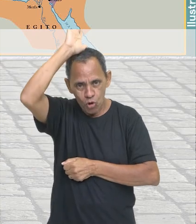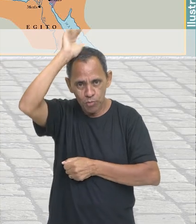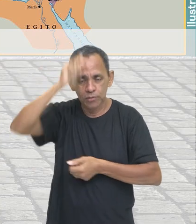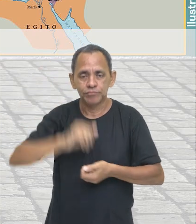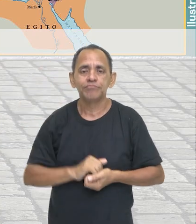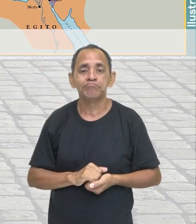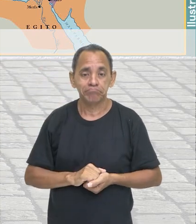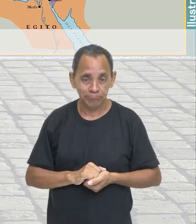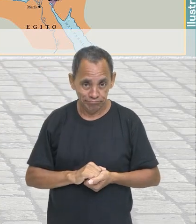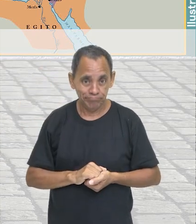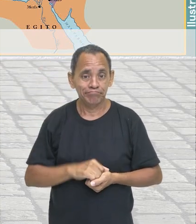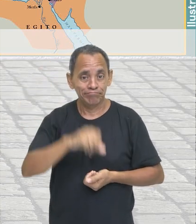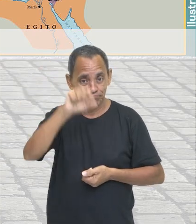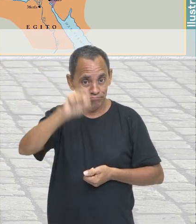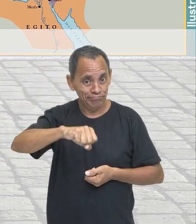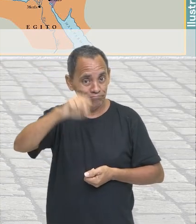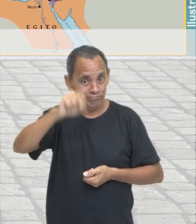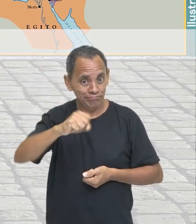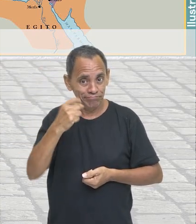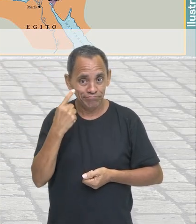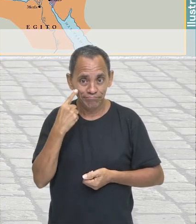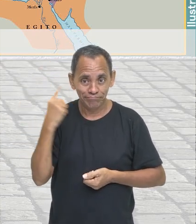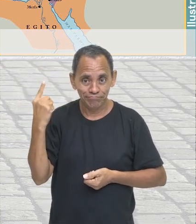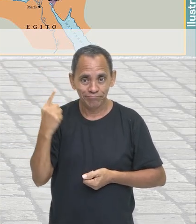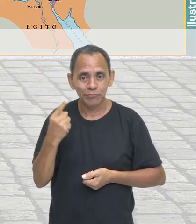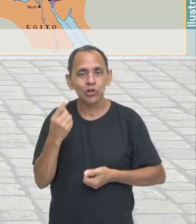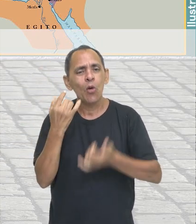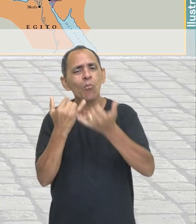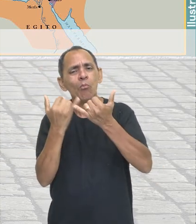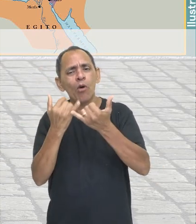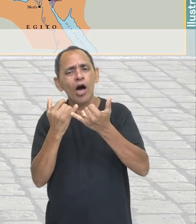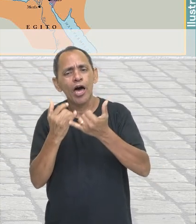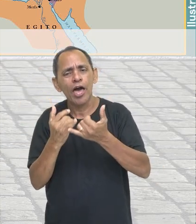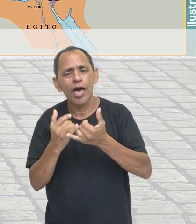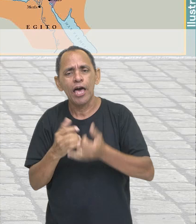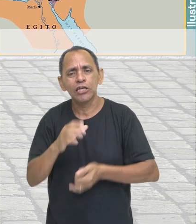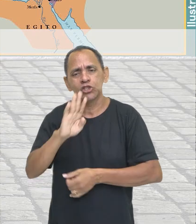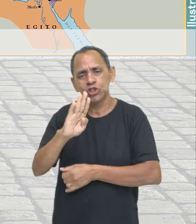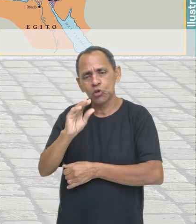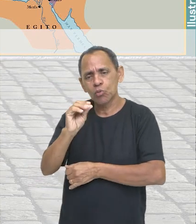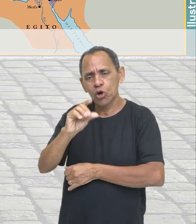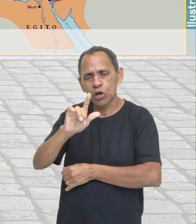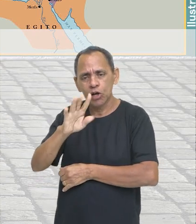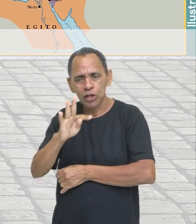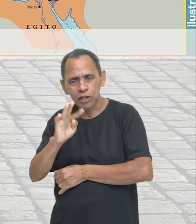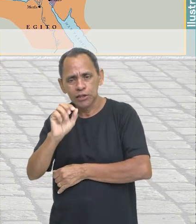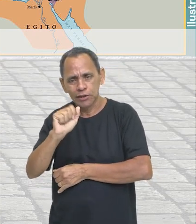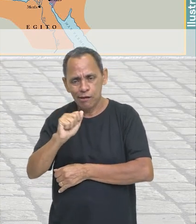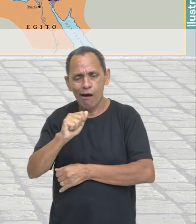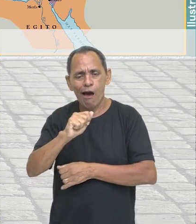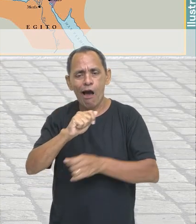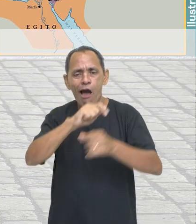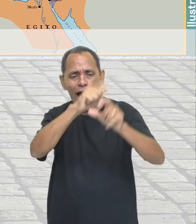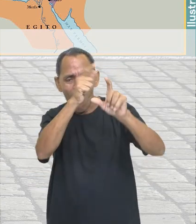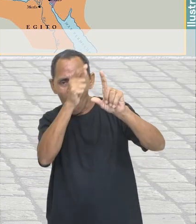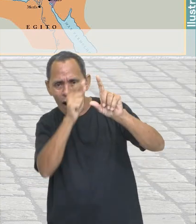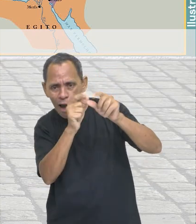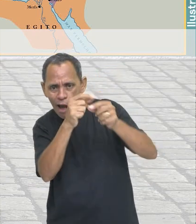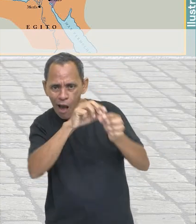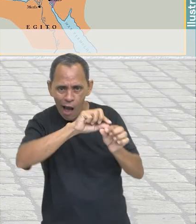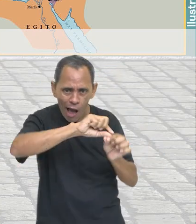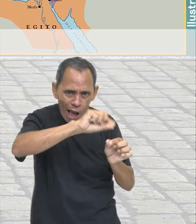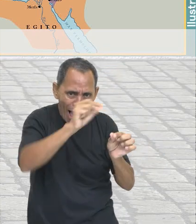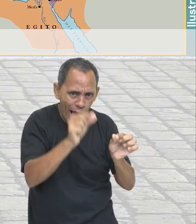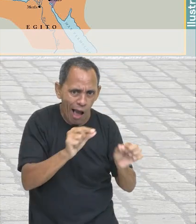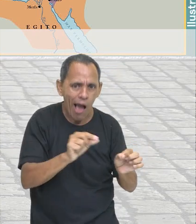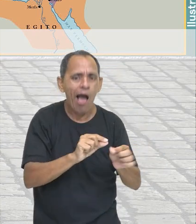exatamente. Está vendo ali aquela botinha ali no meio do mapa, aquela parte daquela península que parece uma bota, com